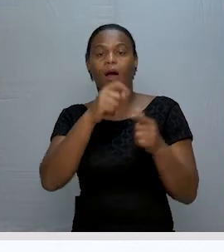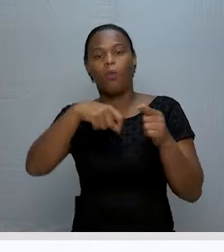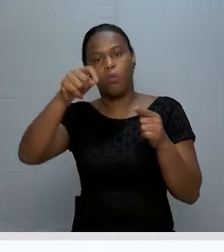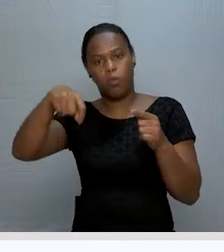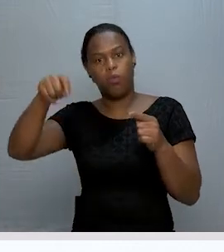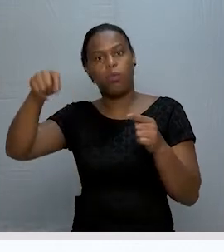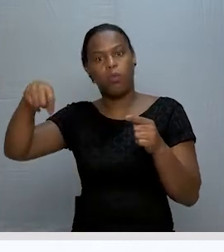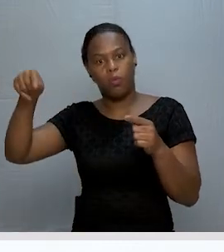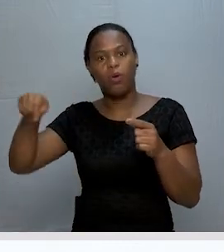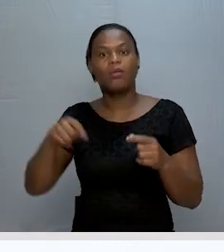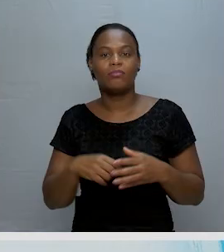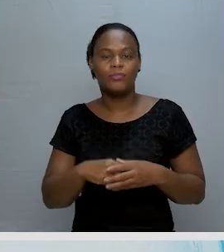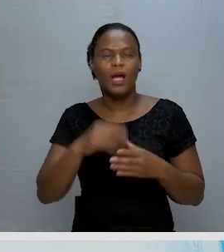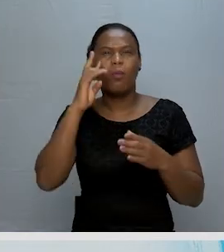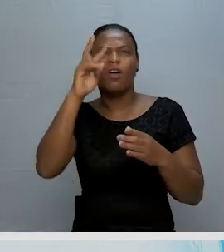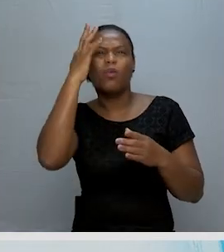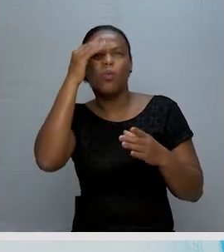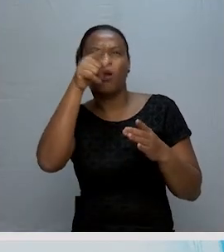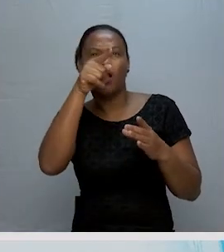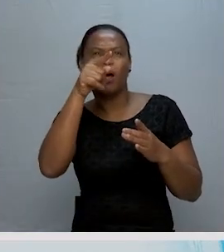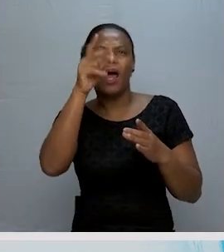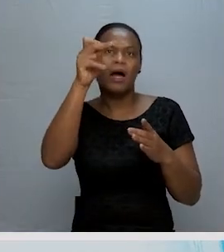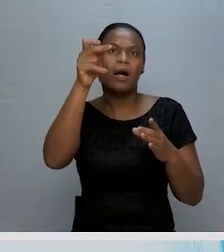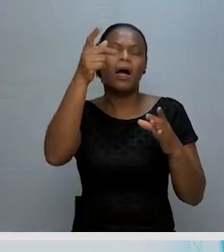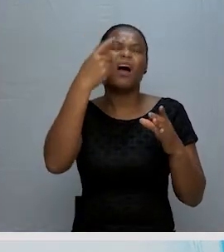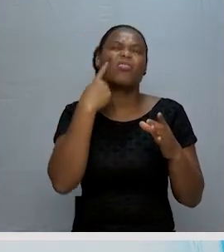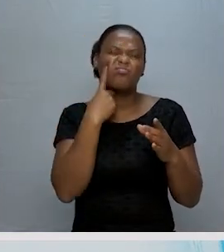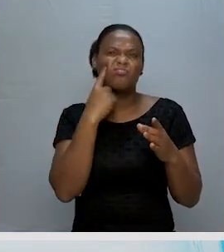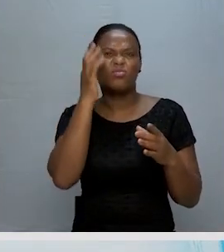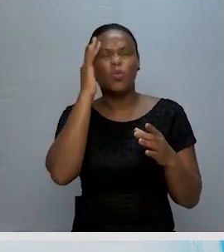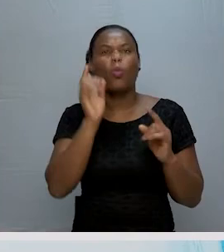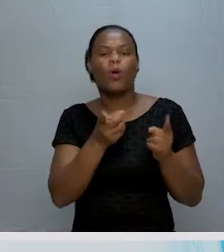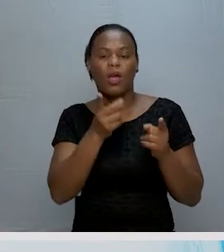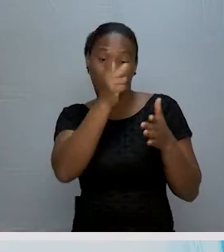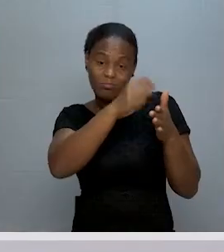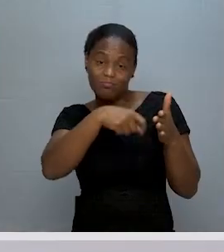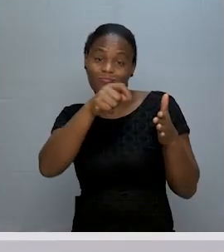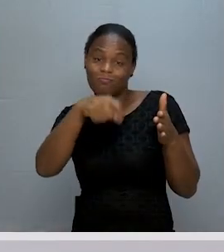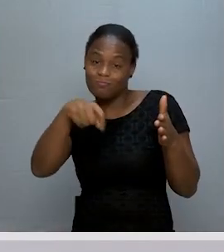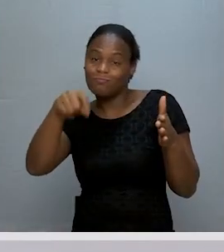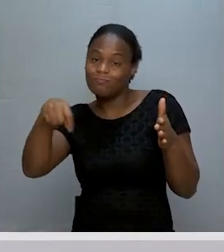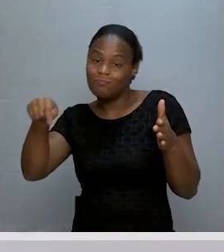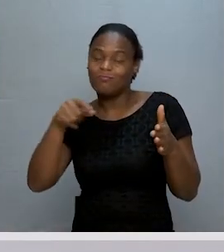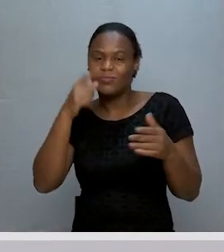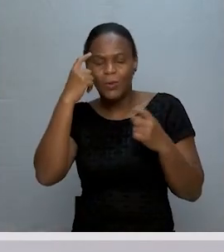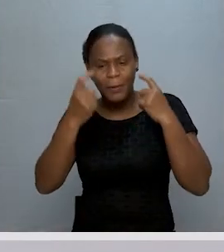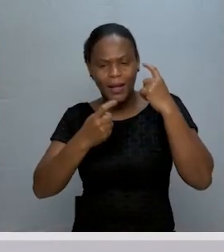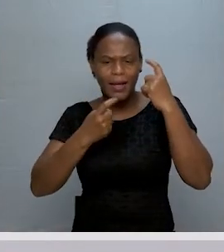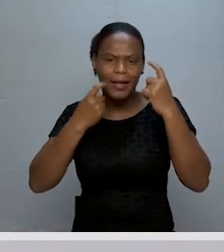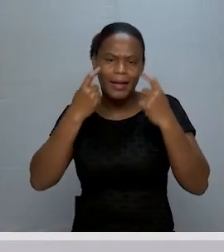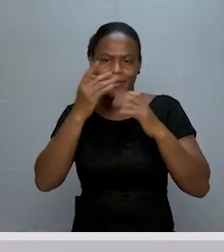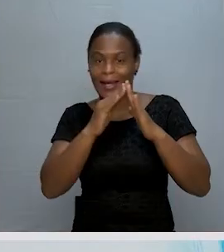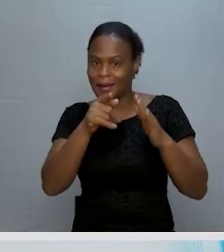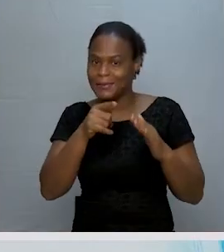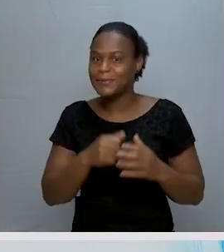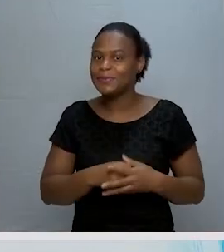compreensão. Vamos pegar o conjunto A e escrever esse conjunto em compreensão. Vamos pensar aí um bocadinho lá